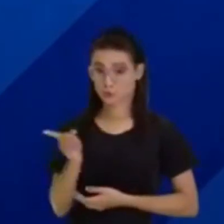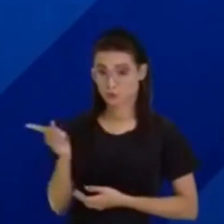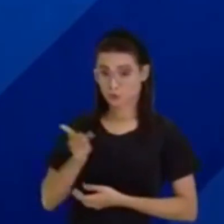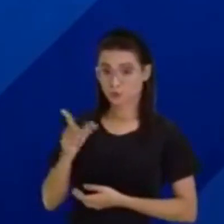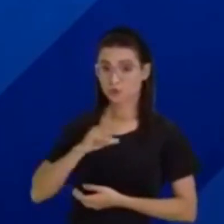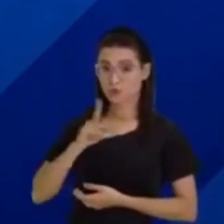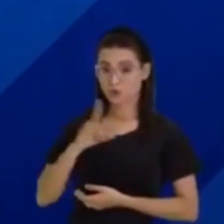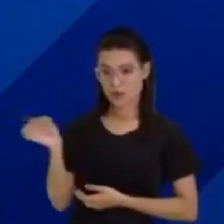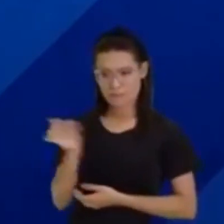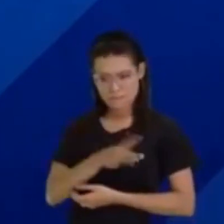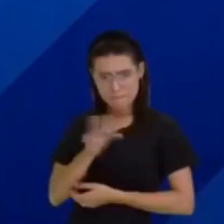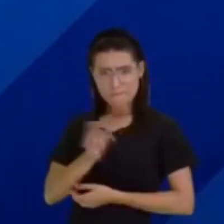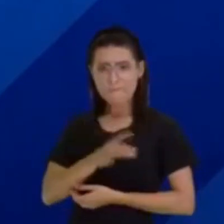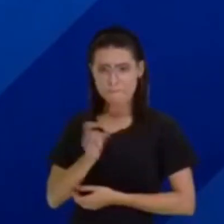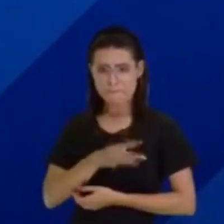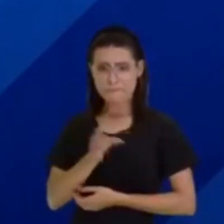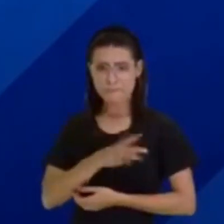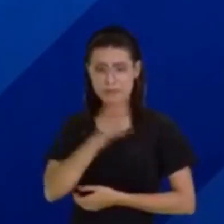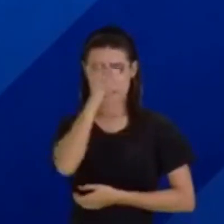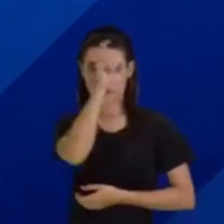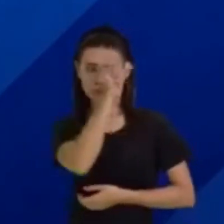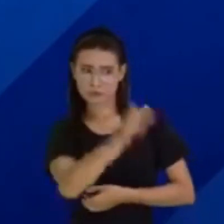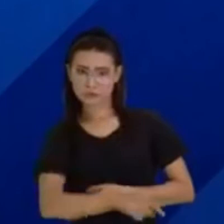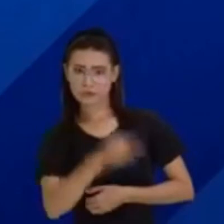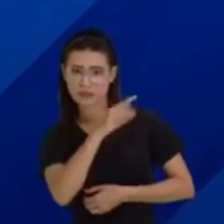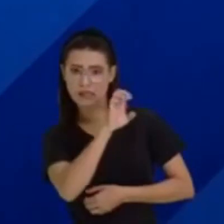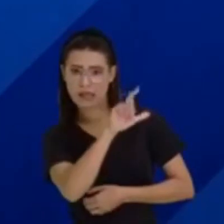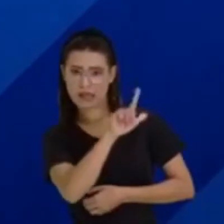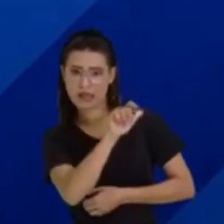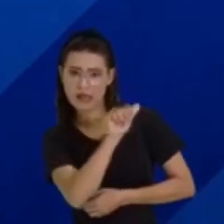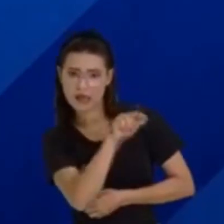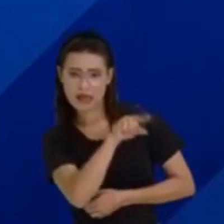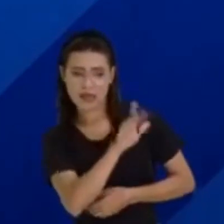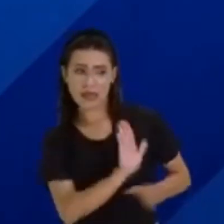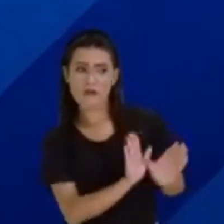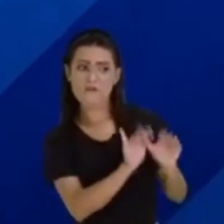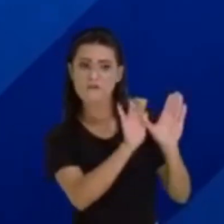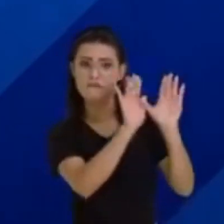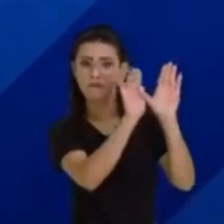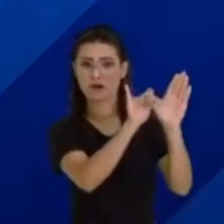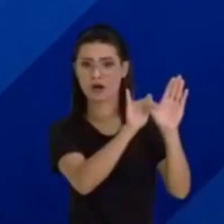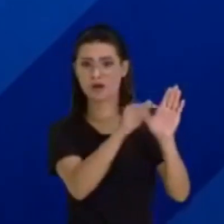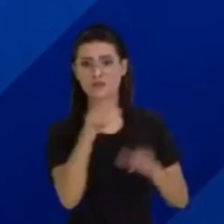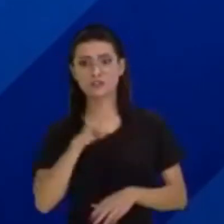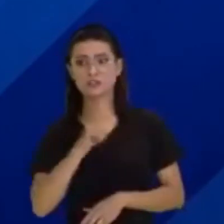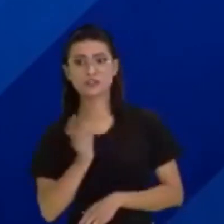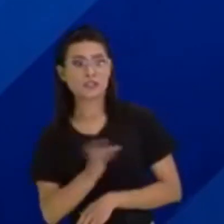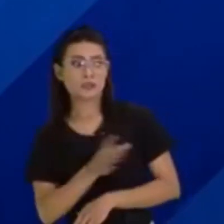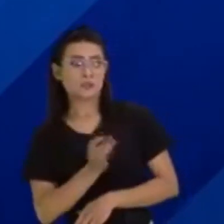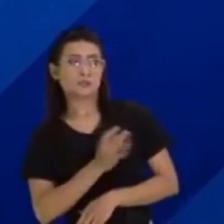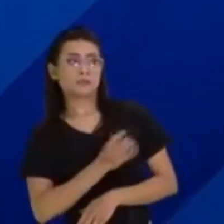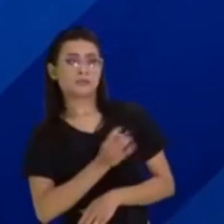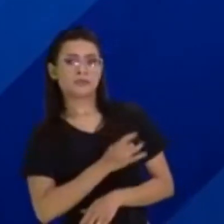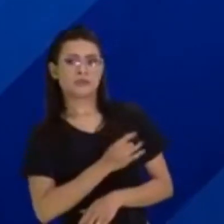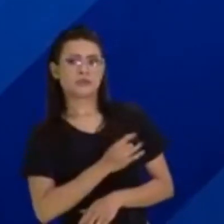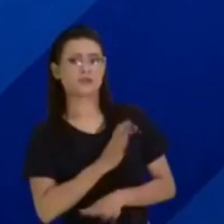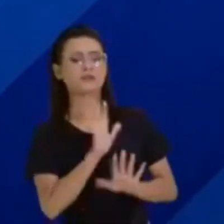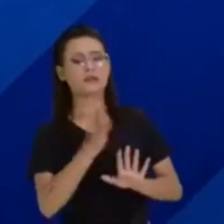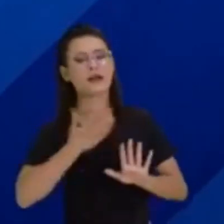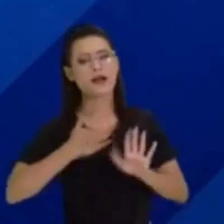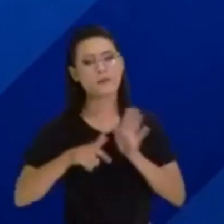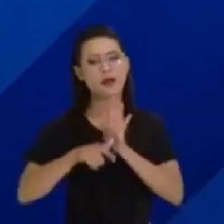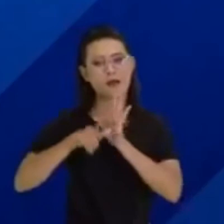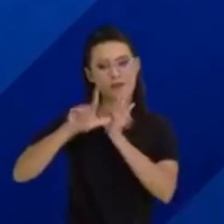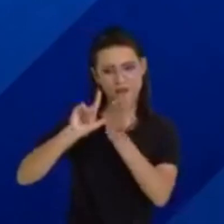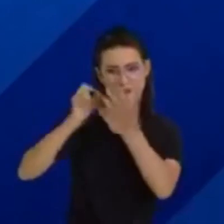um ser que era do sexo feminino, esse ser voava, era... Ah, mais um detalhezinho. Vamos